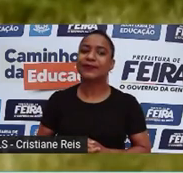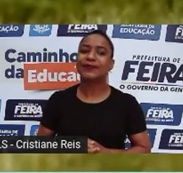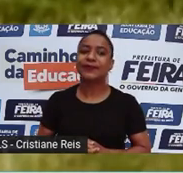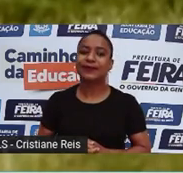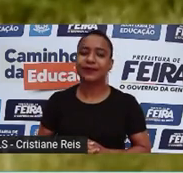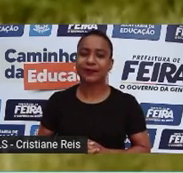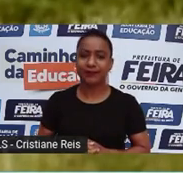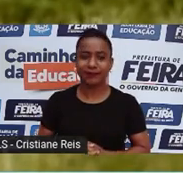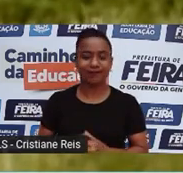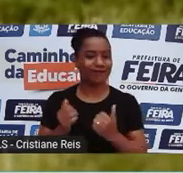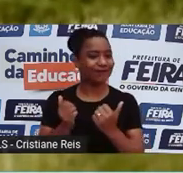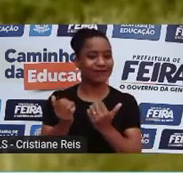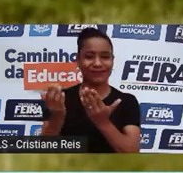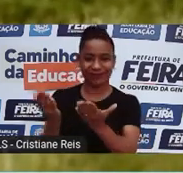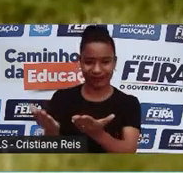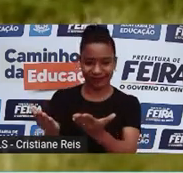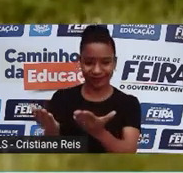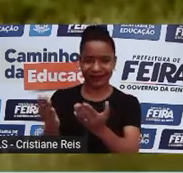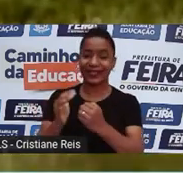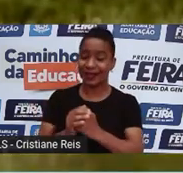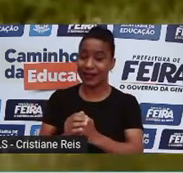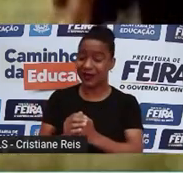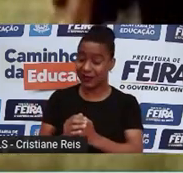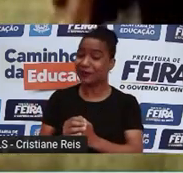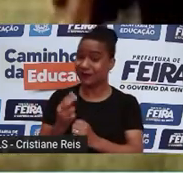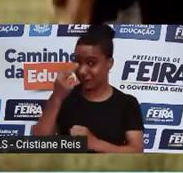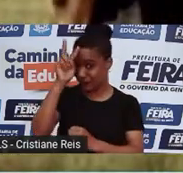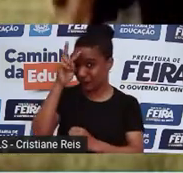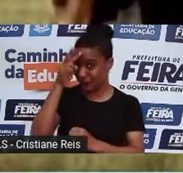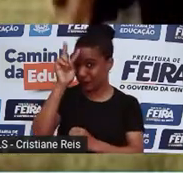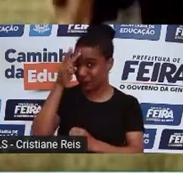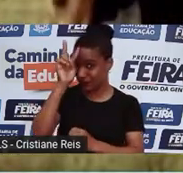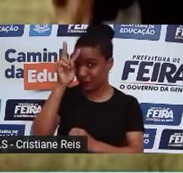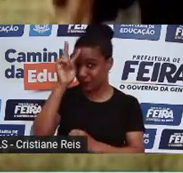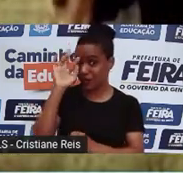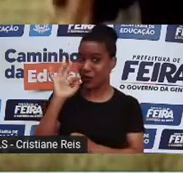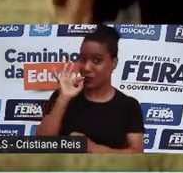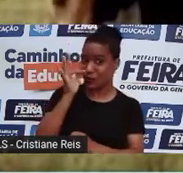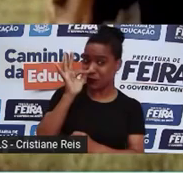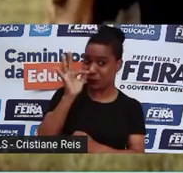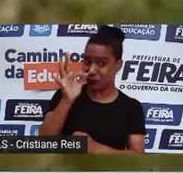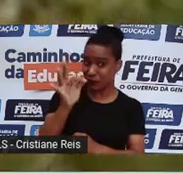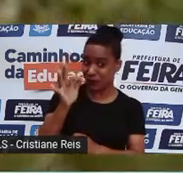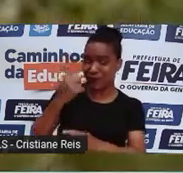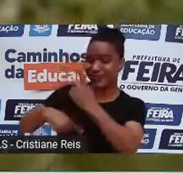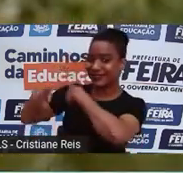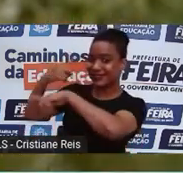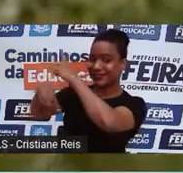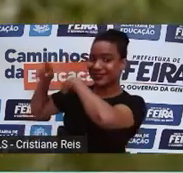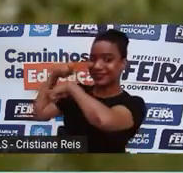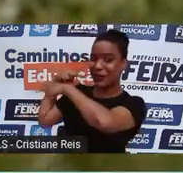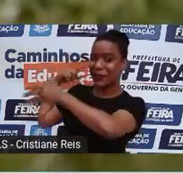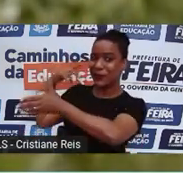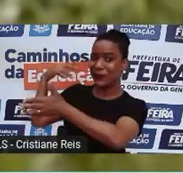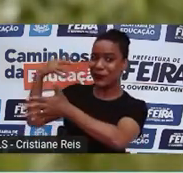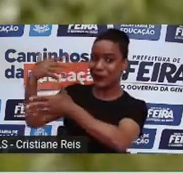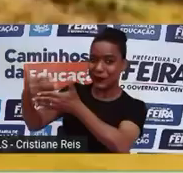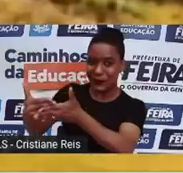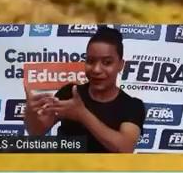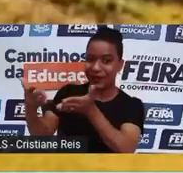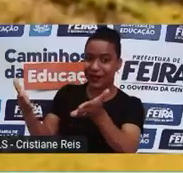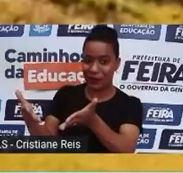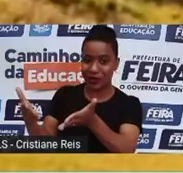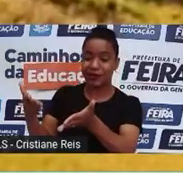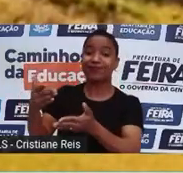Essa é uma história do futuro que começa há mais de 10 mil anos, quando os últimos mamutes viviam na